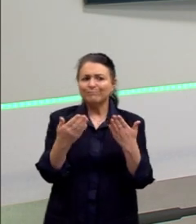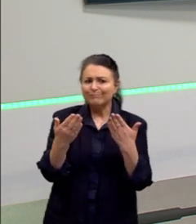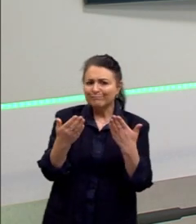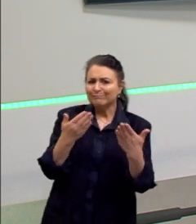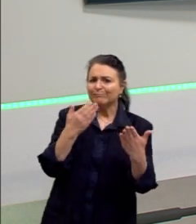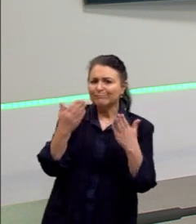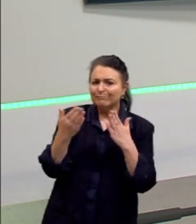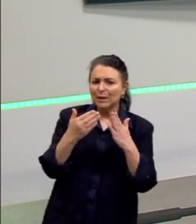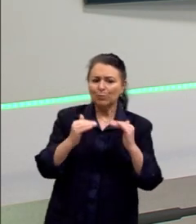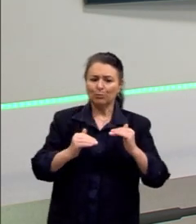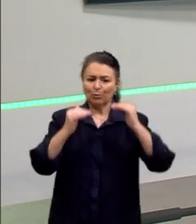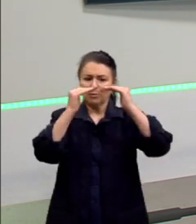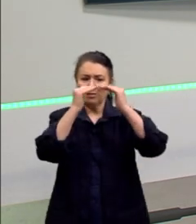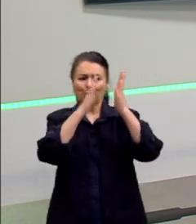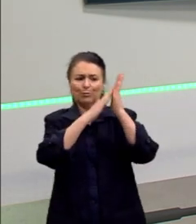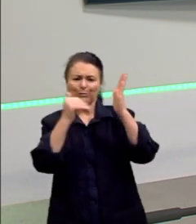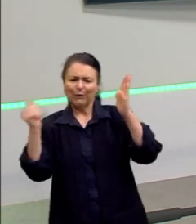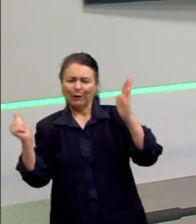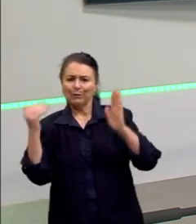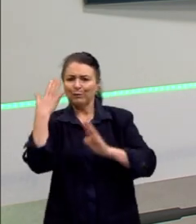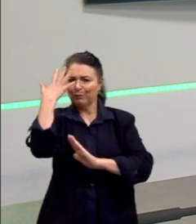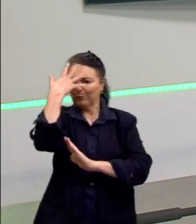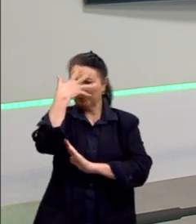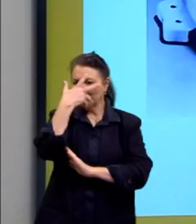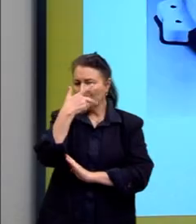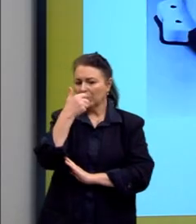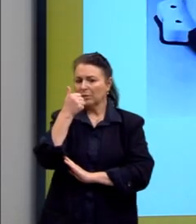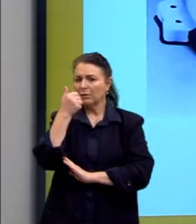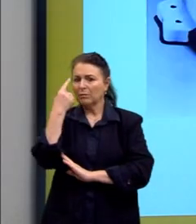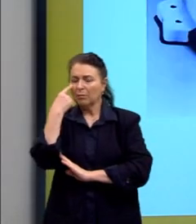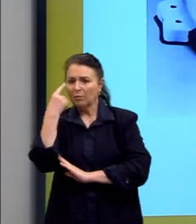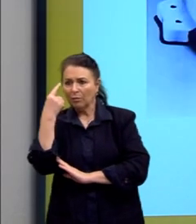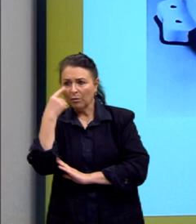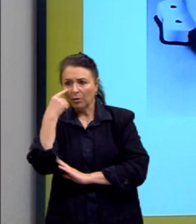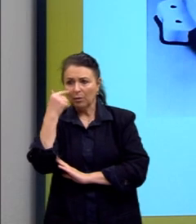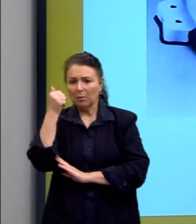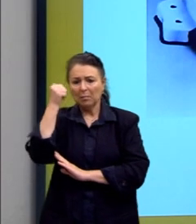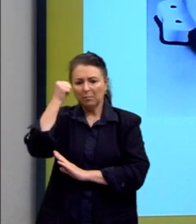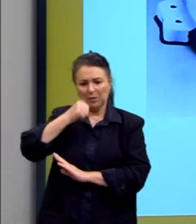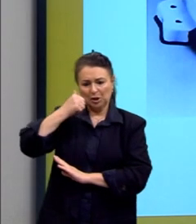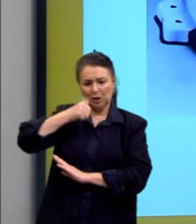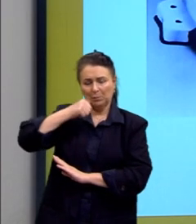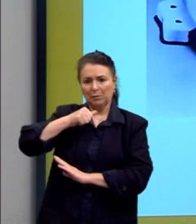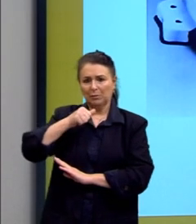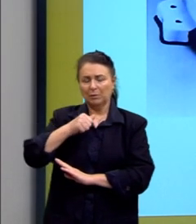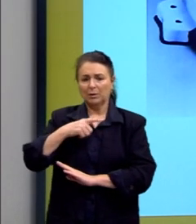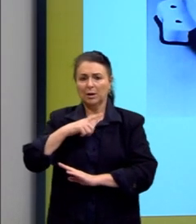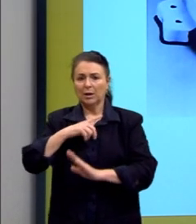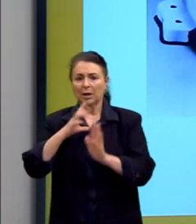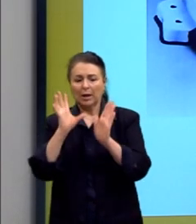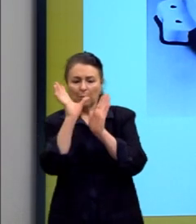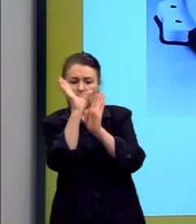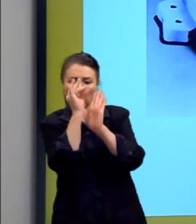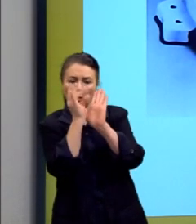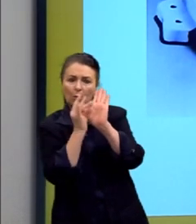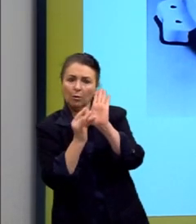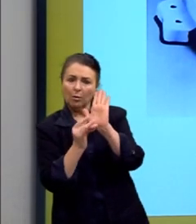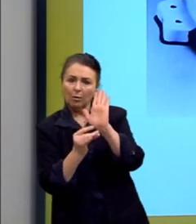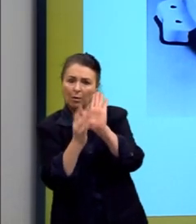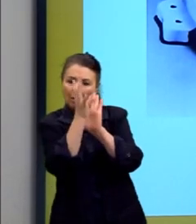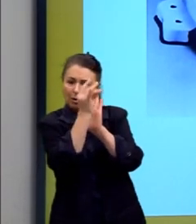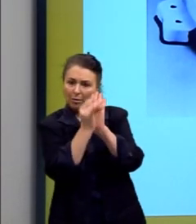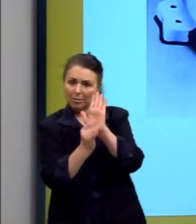beleza. Coloca ali as figuras femininas. uma colagem. E o interessante do dadaísmo é isso porque